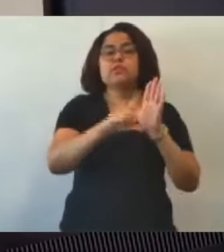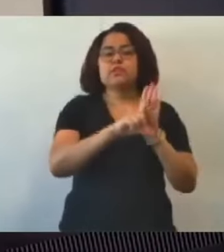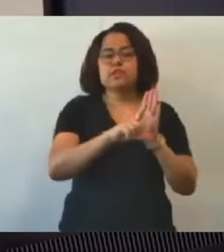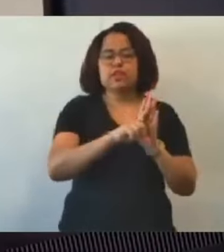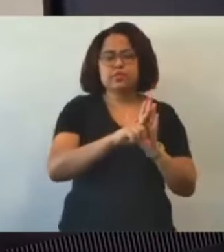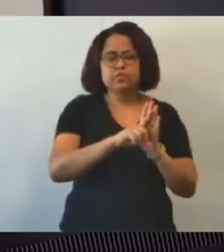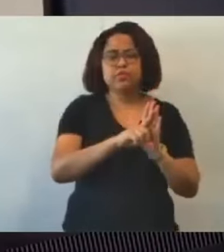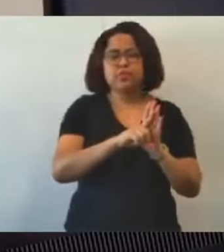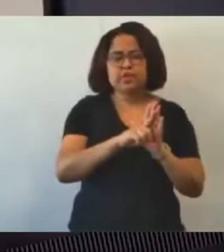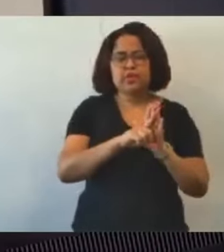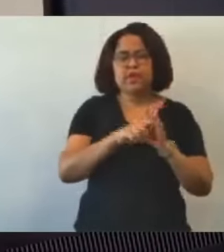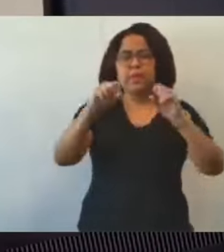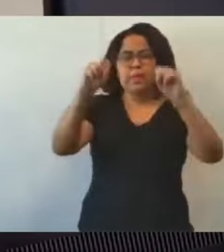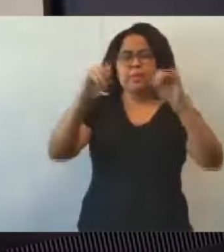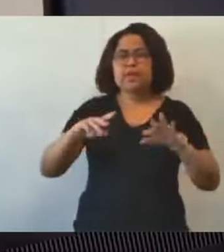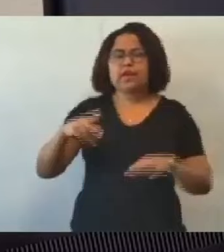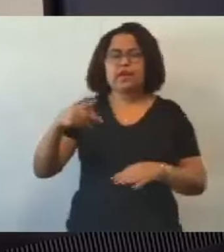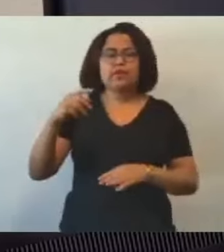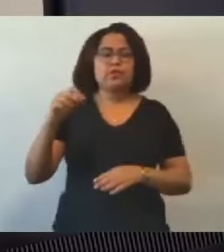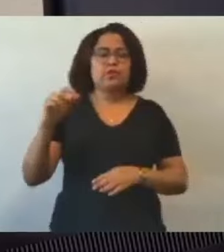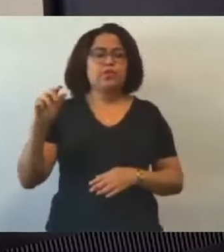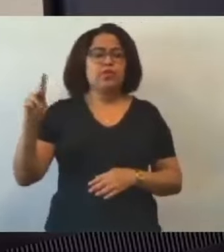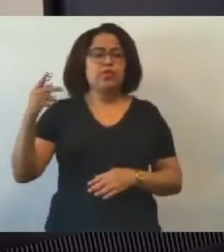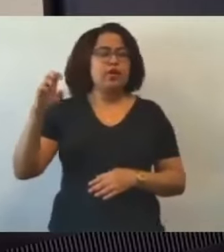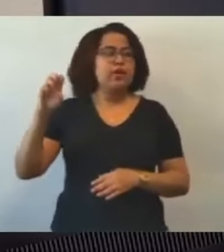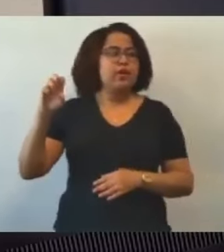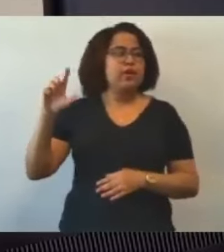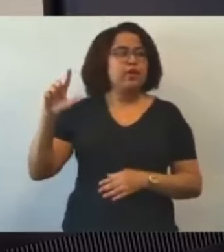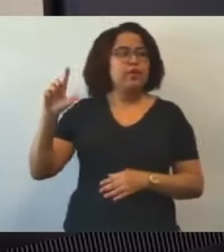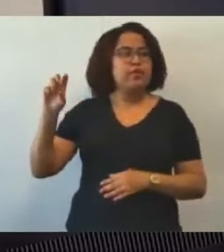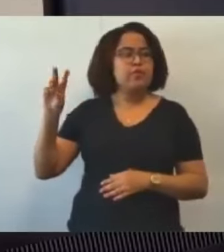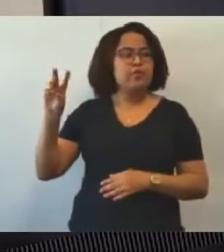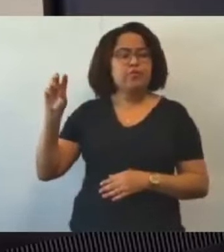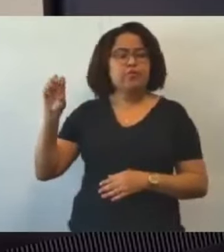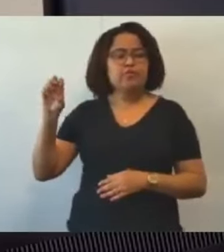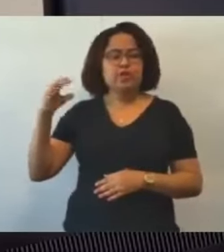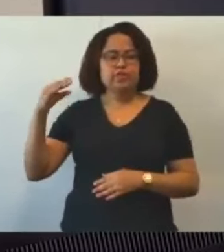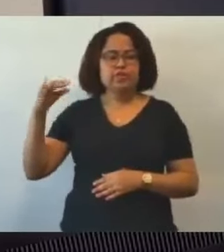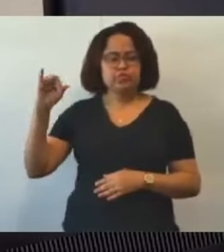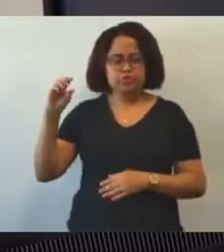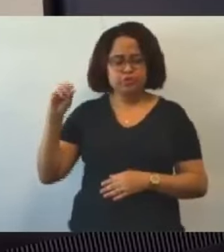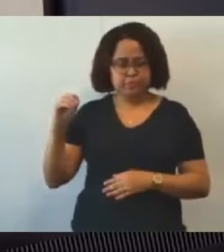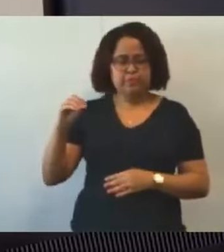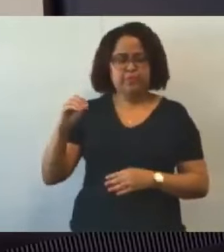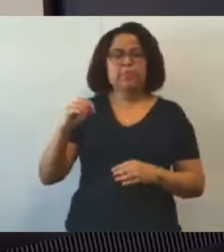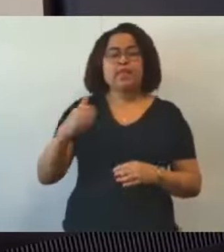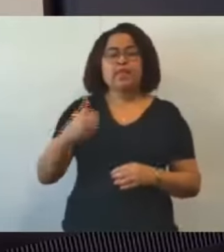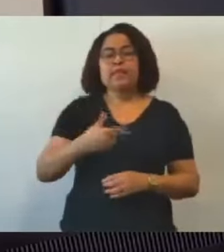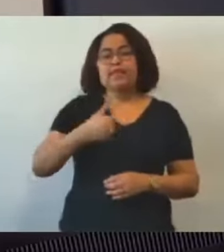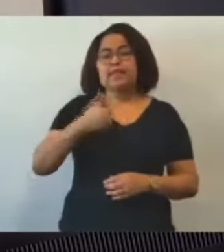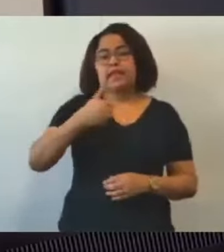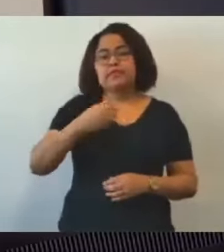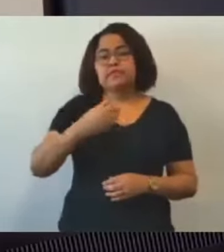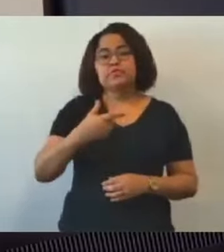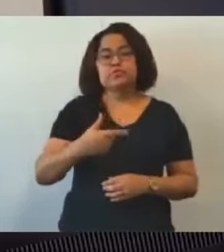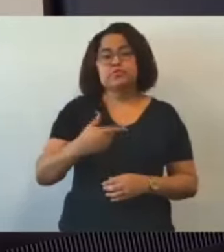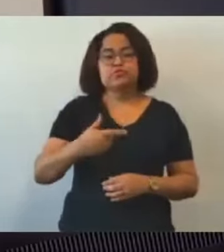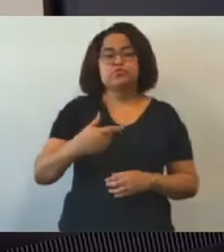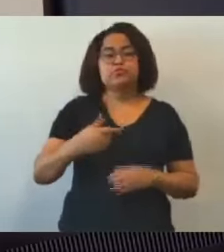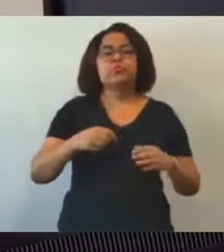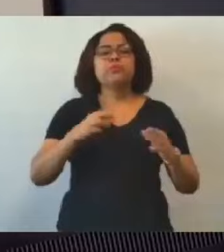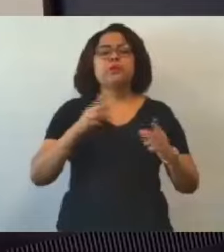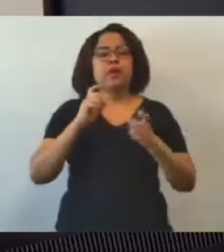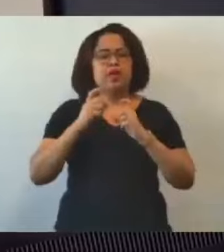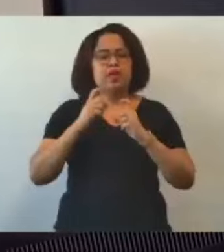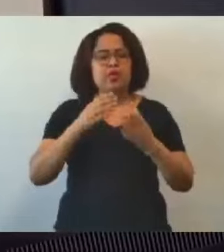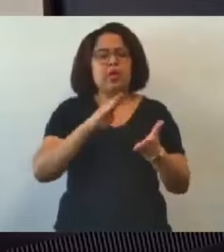Plenário Alves Arantes, Ordem dos Trabalhos. Comunicação da aprovação da reunião 12ª, visto que não tenha havido impugnação